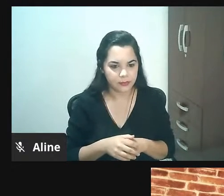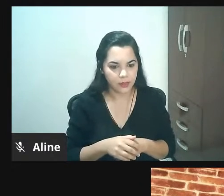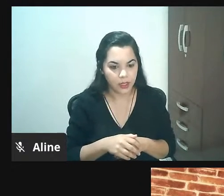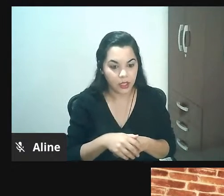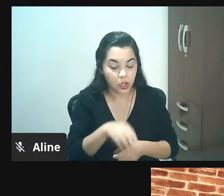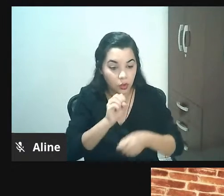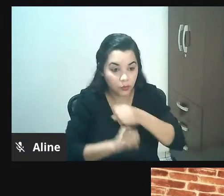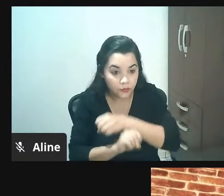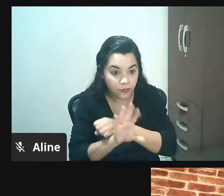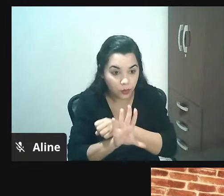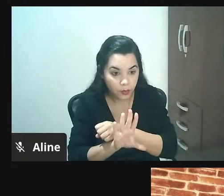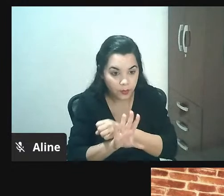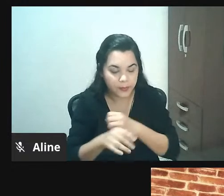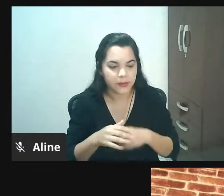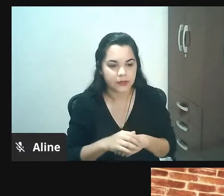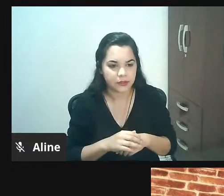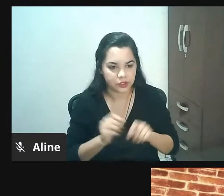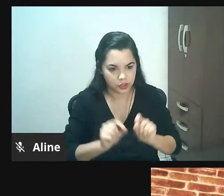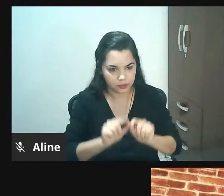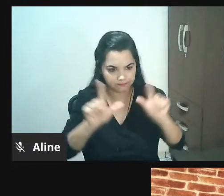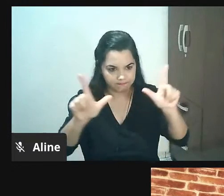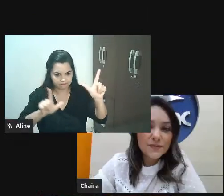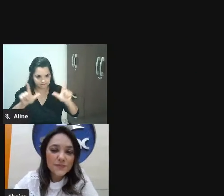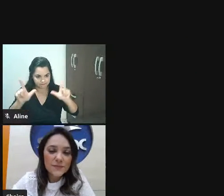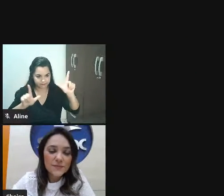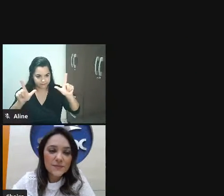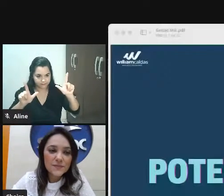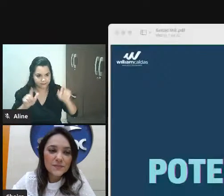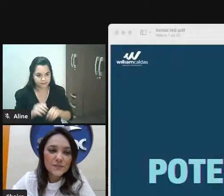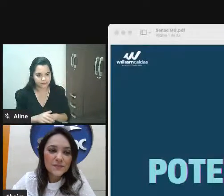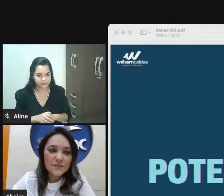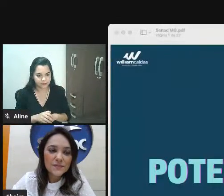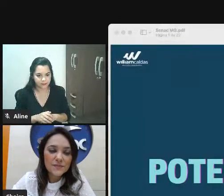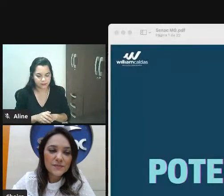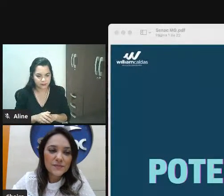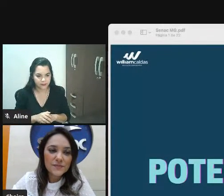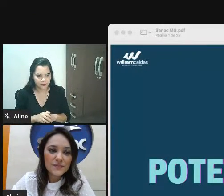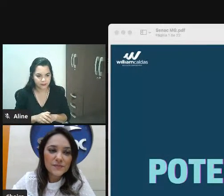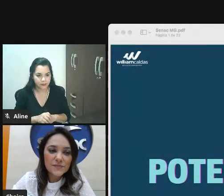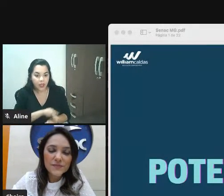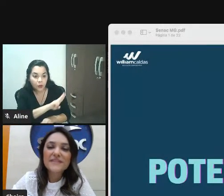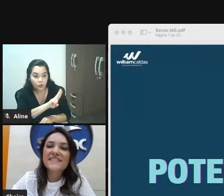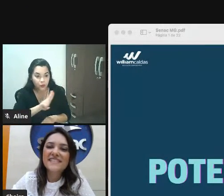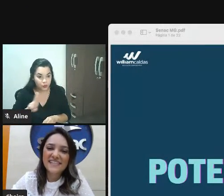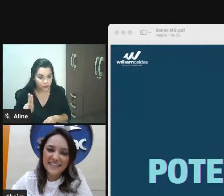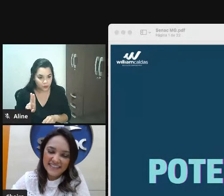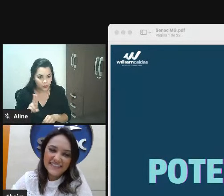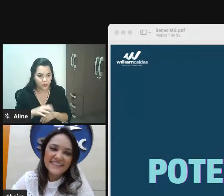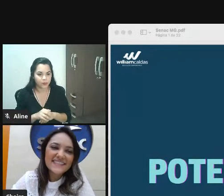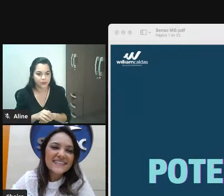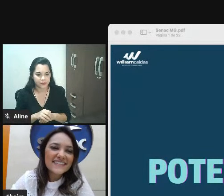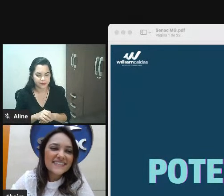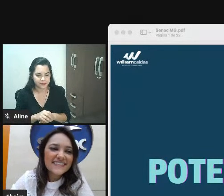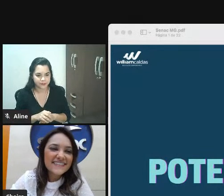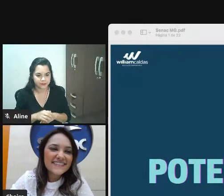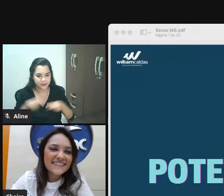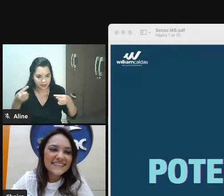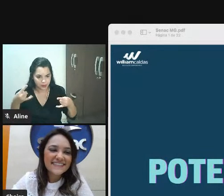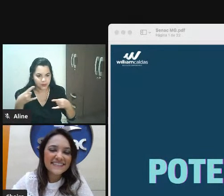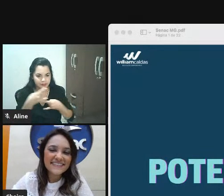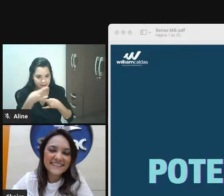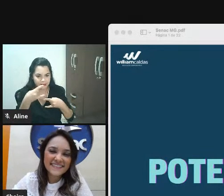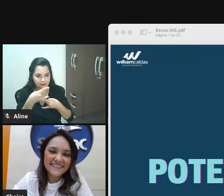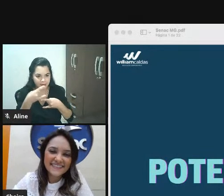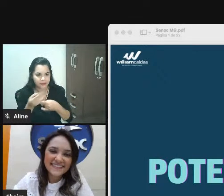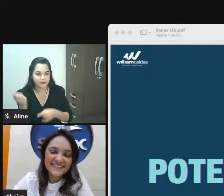compartilhar com você aqui agora, pelo menos o nome da nossa live, Ah, show de bola, muito obrigado. Para que a gente